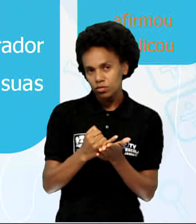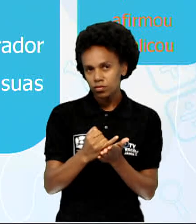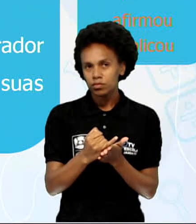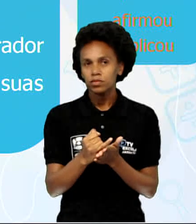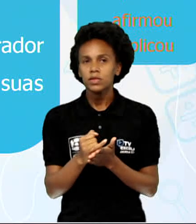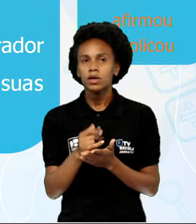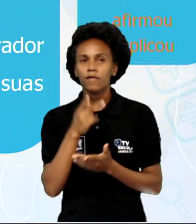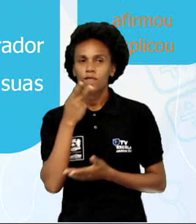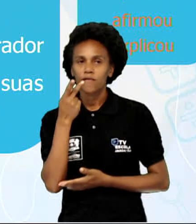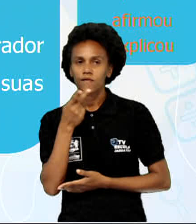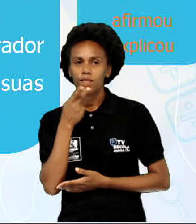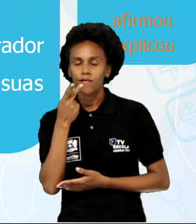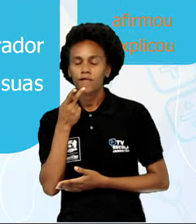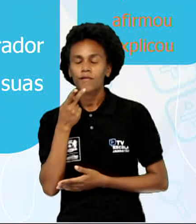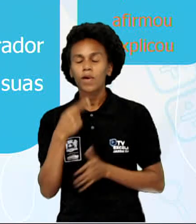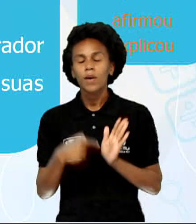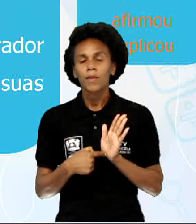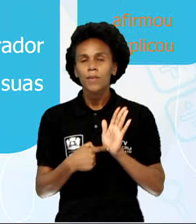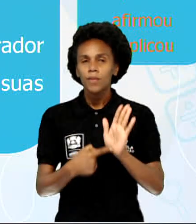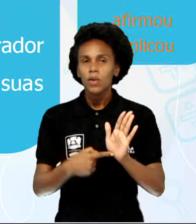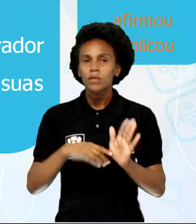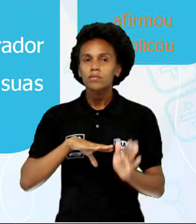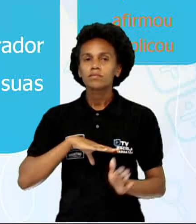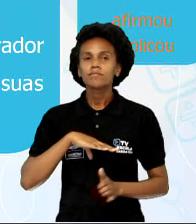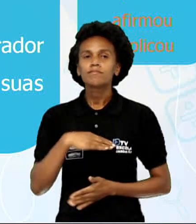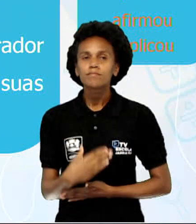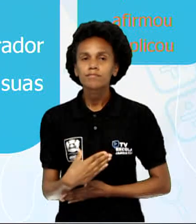Indicam as atitudes e ações dos personagens.